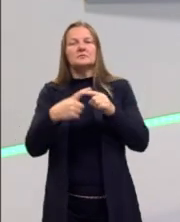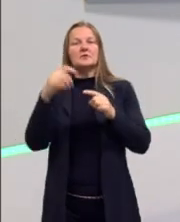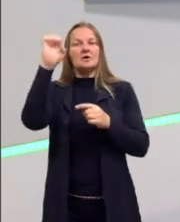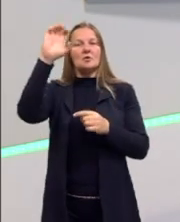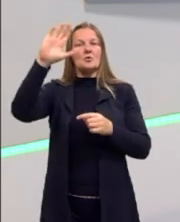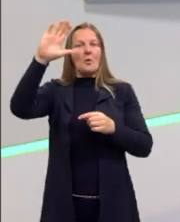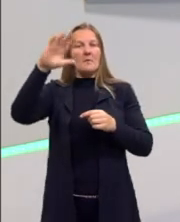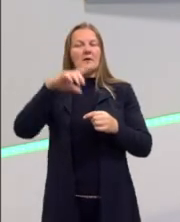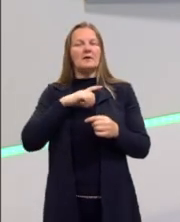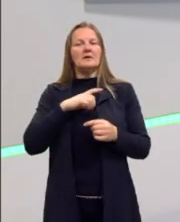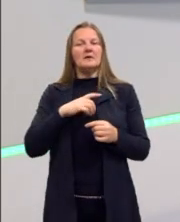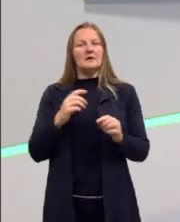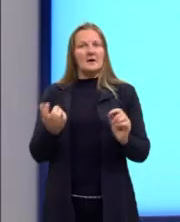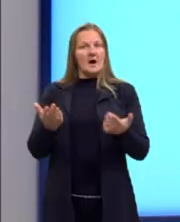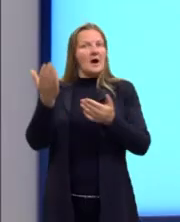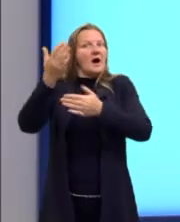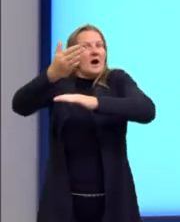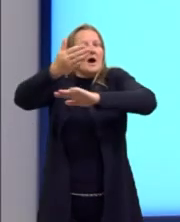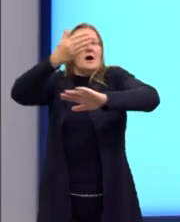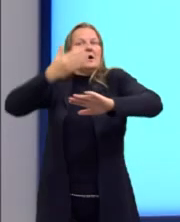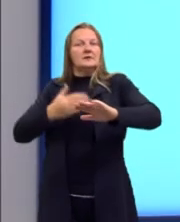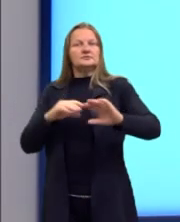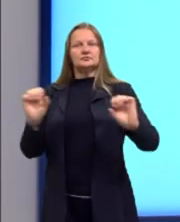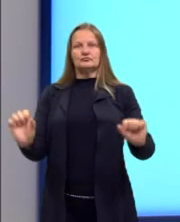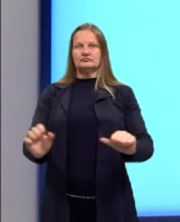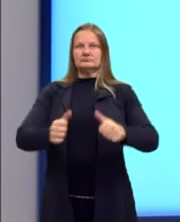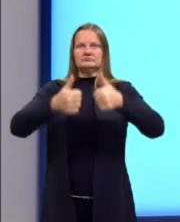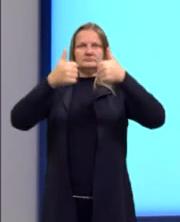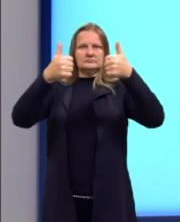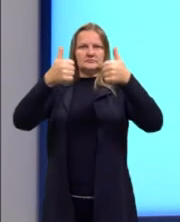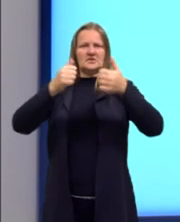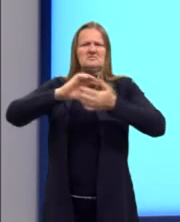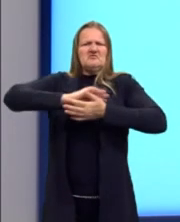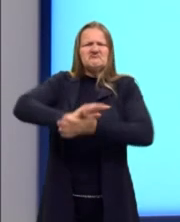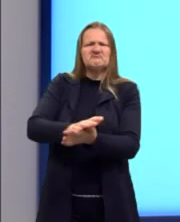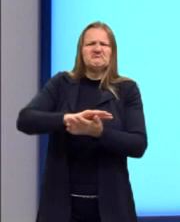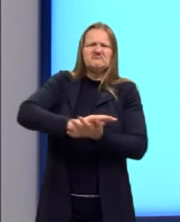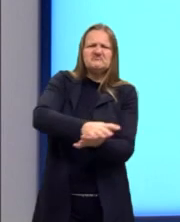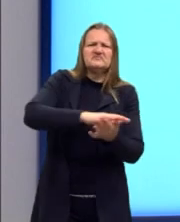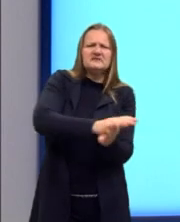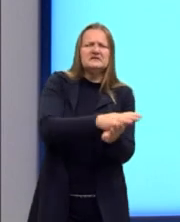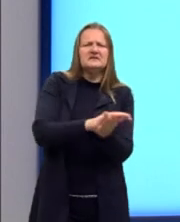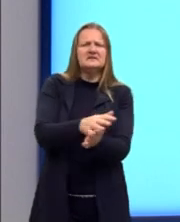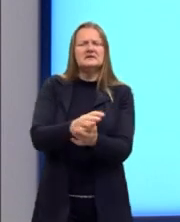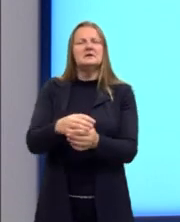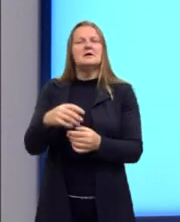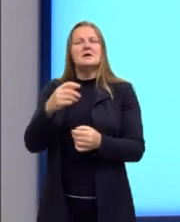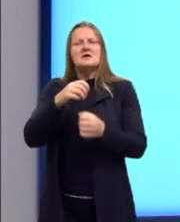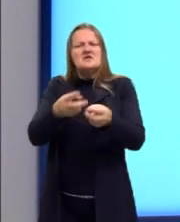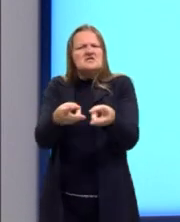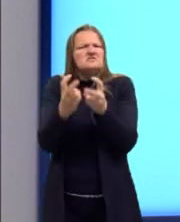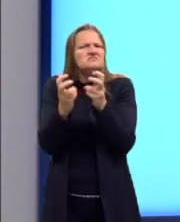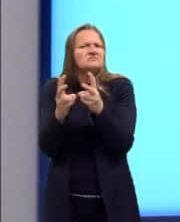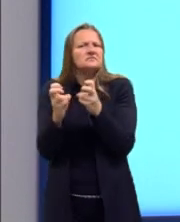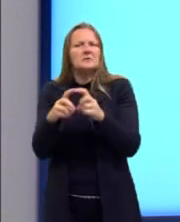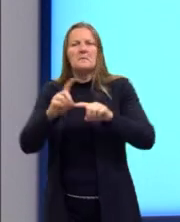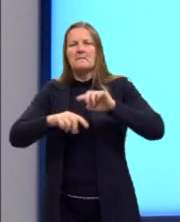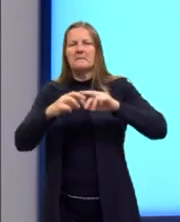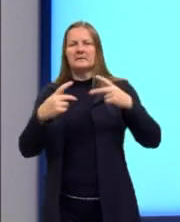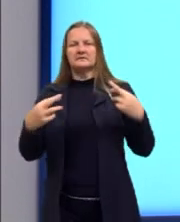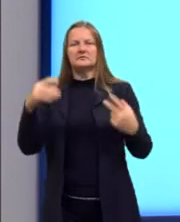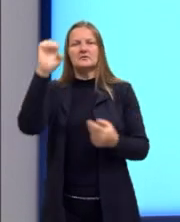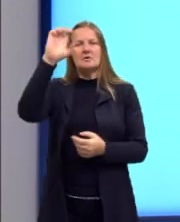esses povos tinham uma condição muito melhor antes de serem dizimados, antes de serem colonizados, explorados pelos